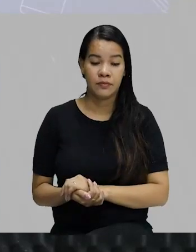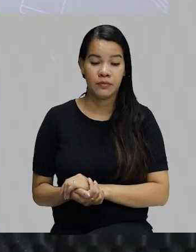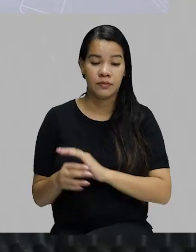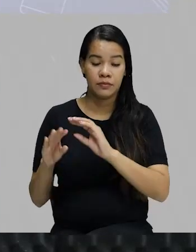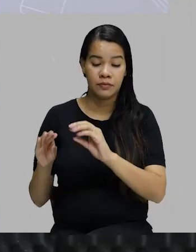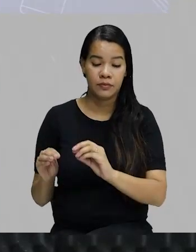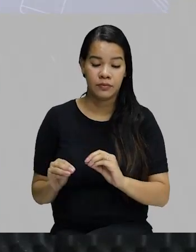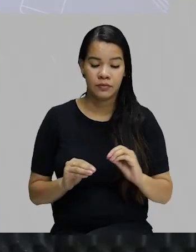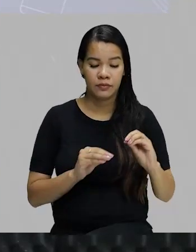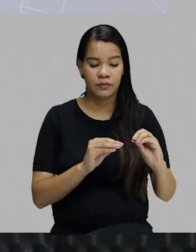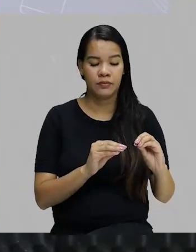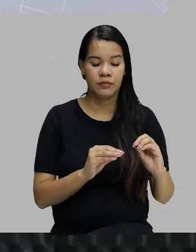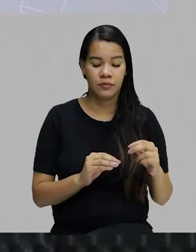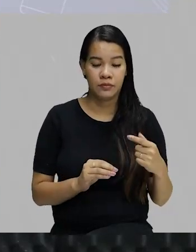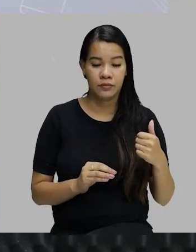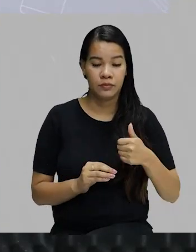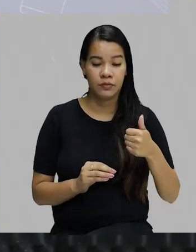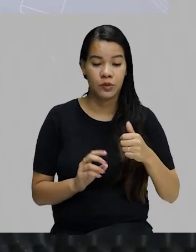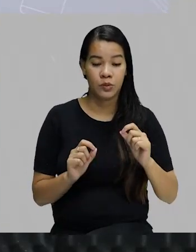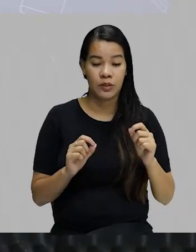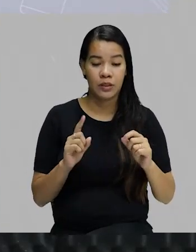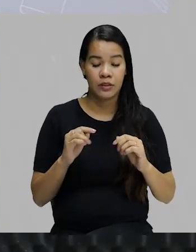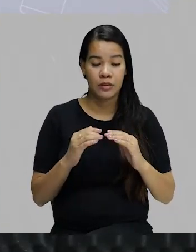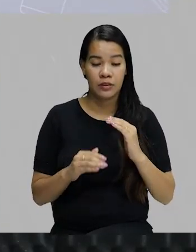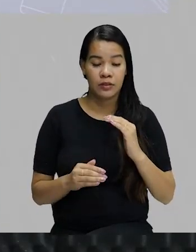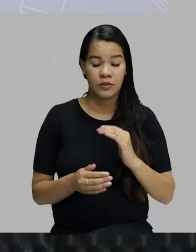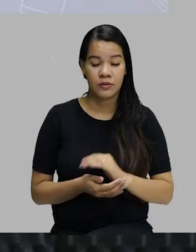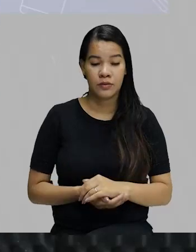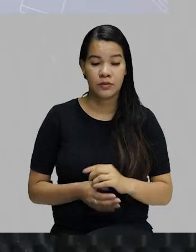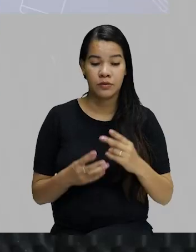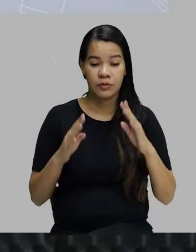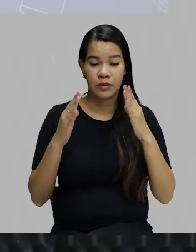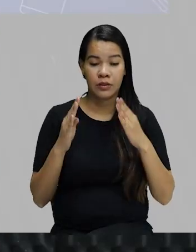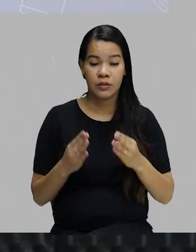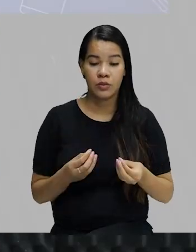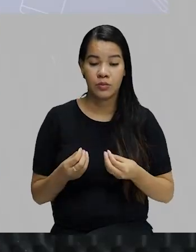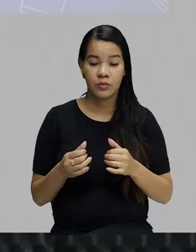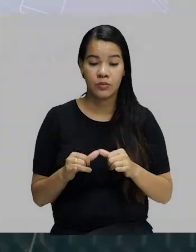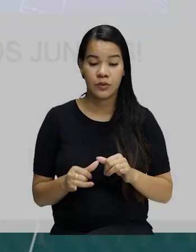passar para o afirmativo que está negativo. Vamos ver como é que ficou.